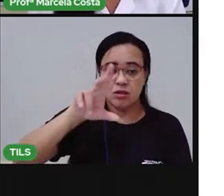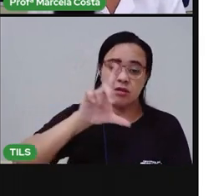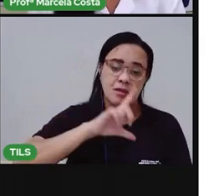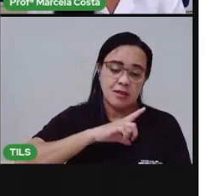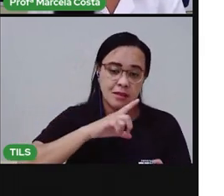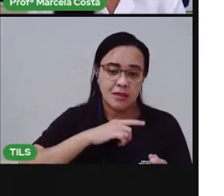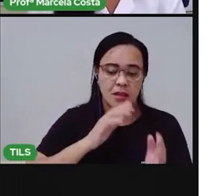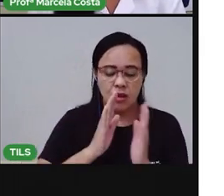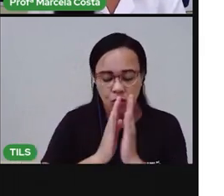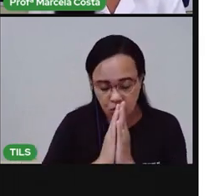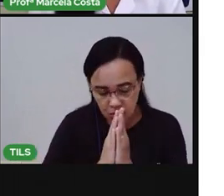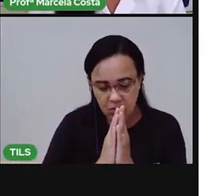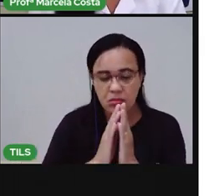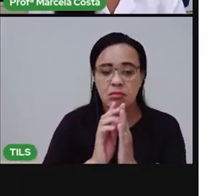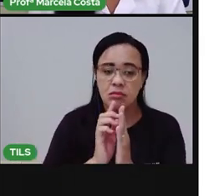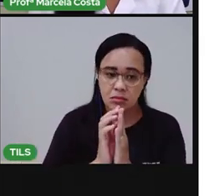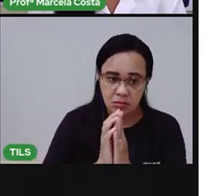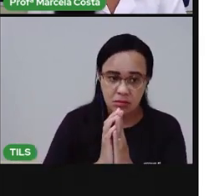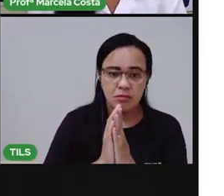rezando, orando,